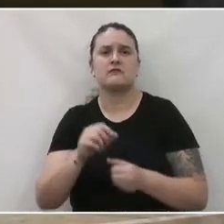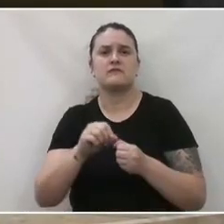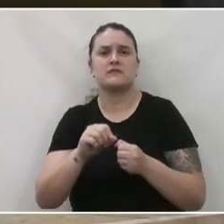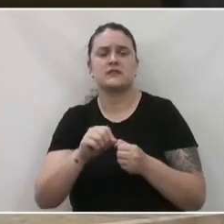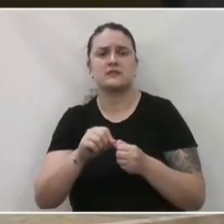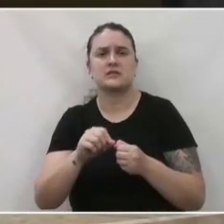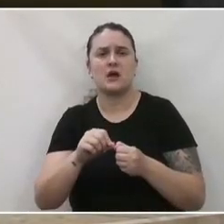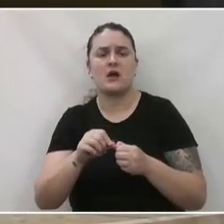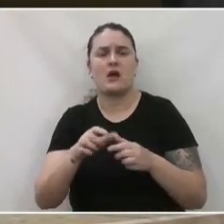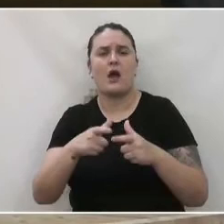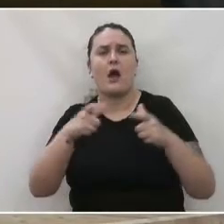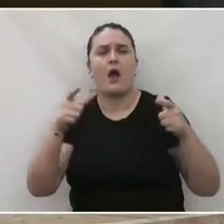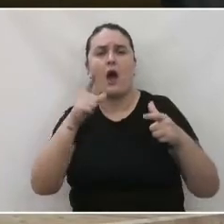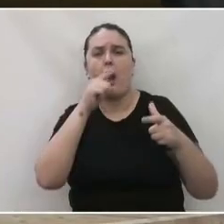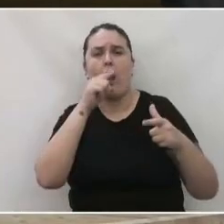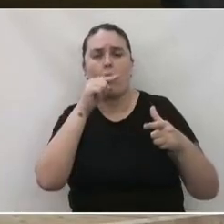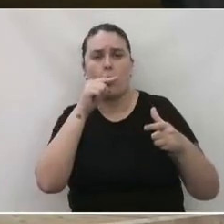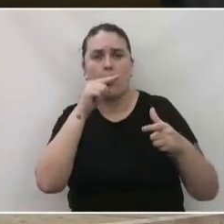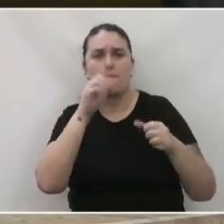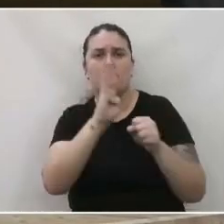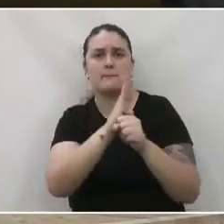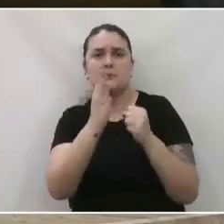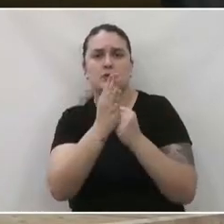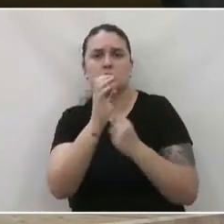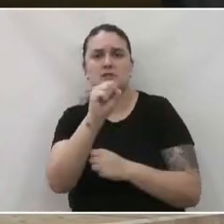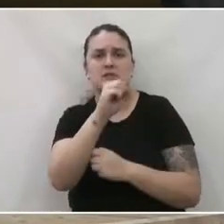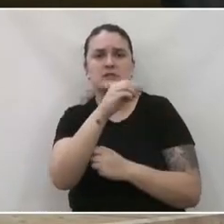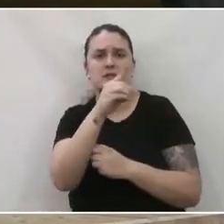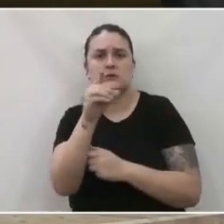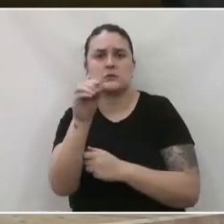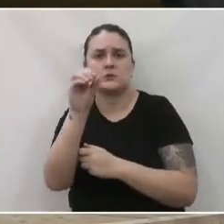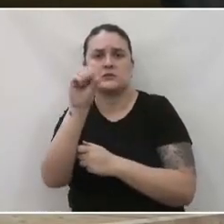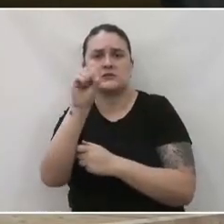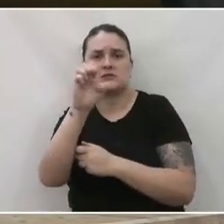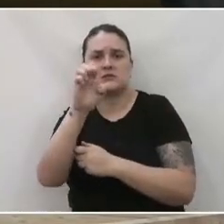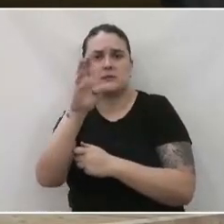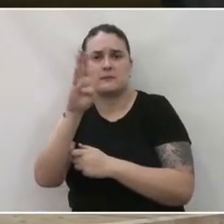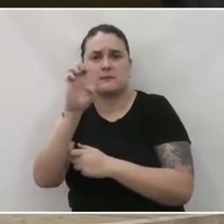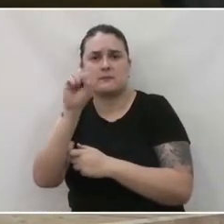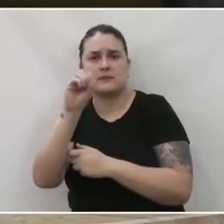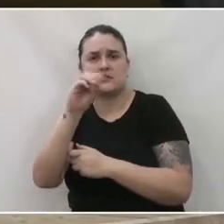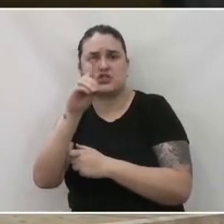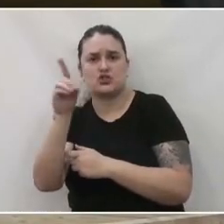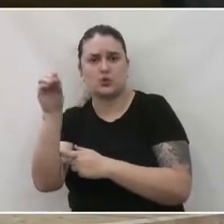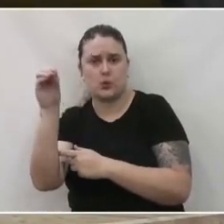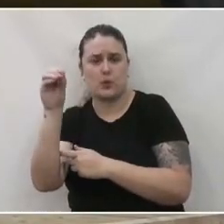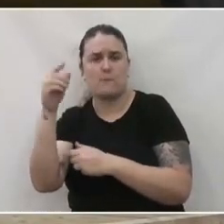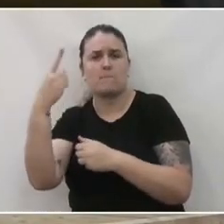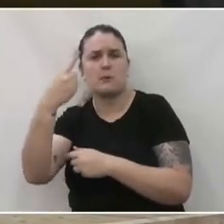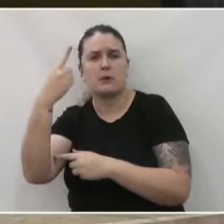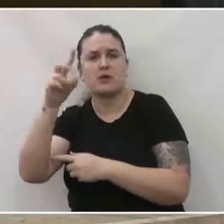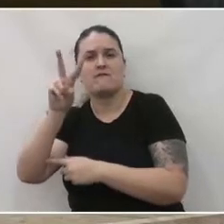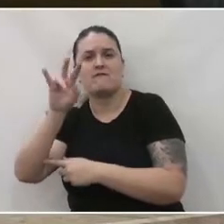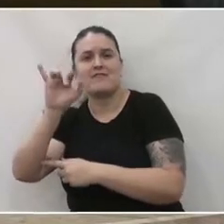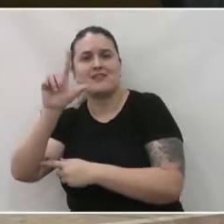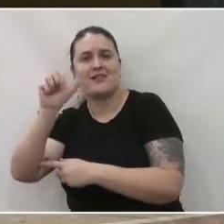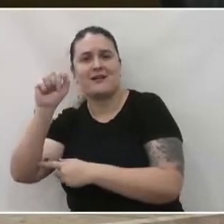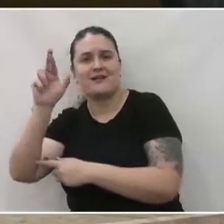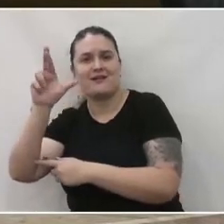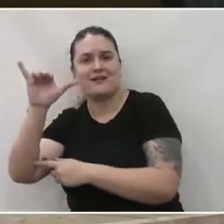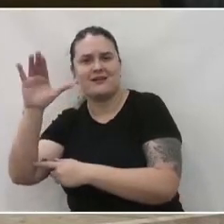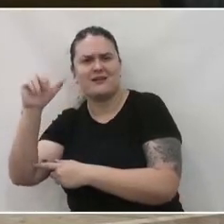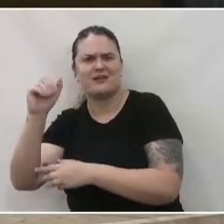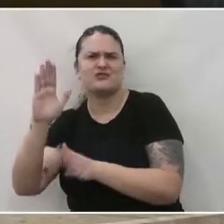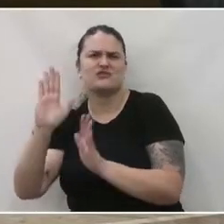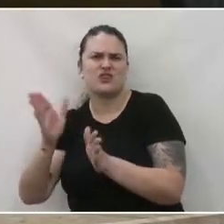rede de ampliação de água lá no bairro São Sebastião, que são duas localidades. Na primeira, ali no Vila Rica, já faz seis, já está